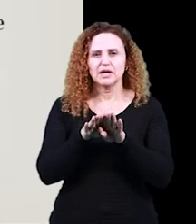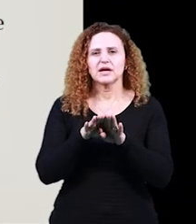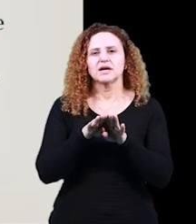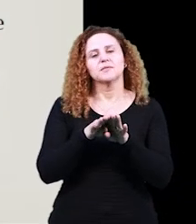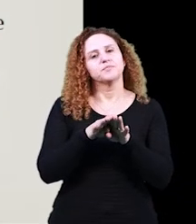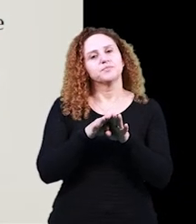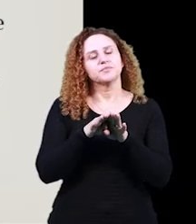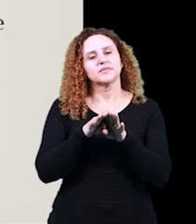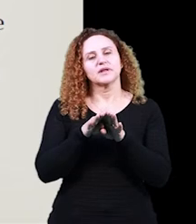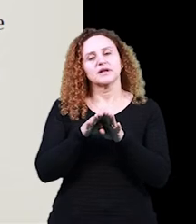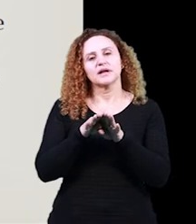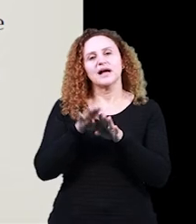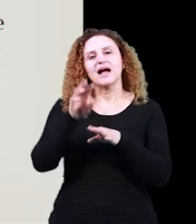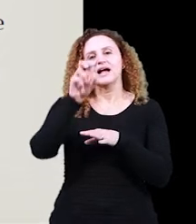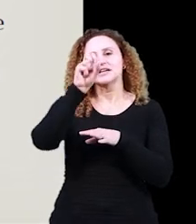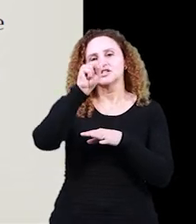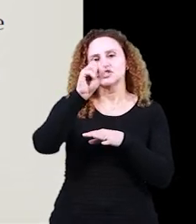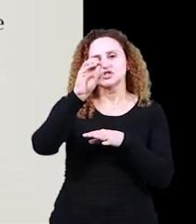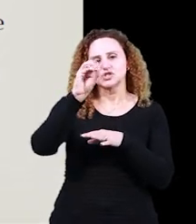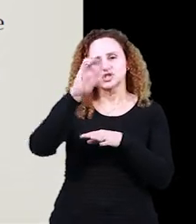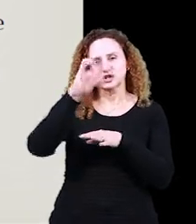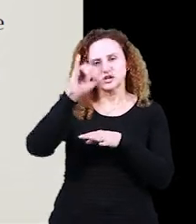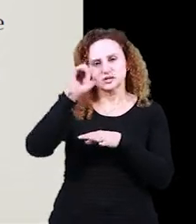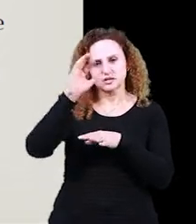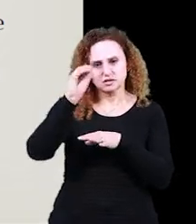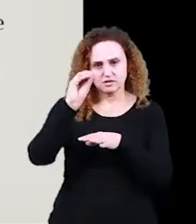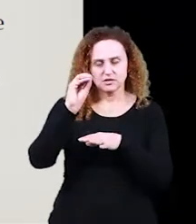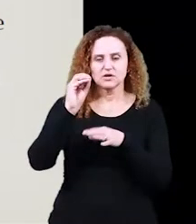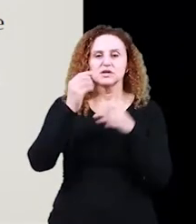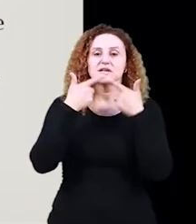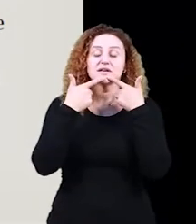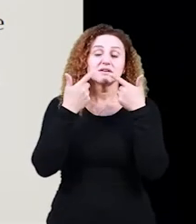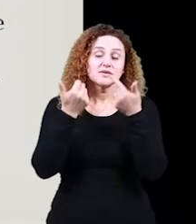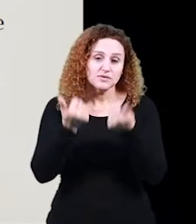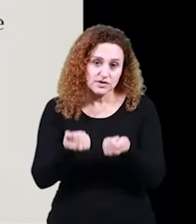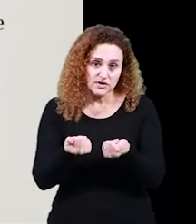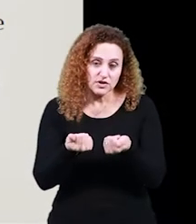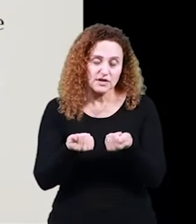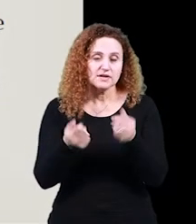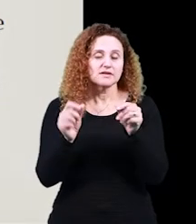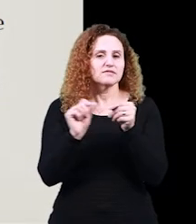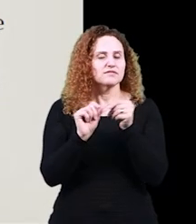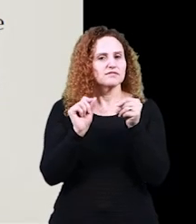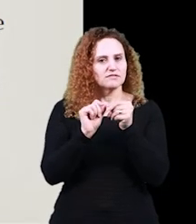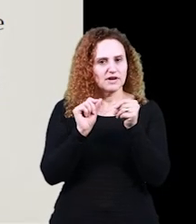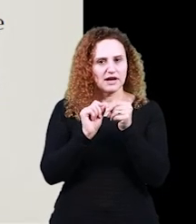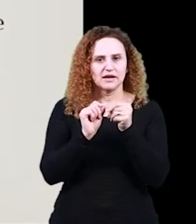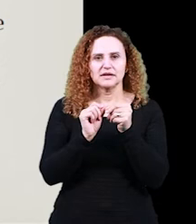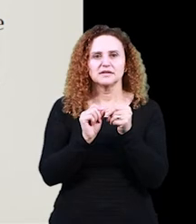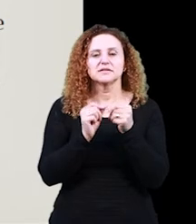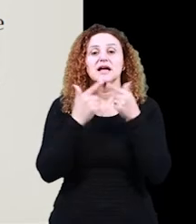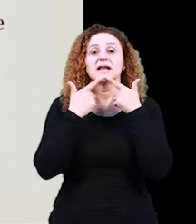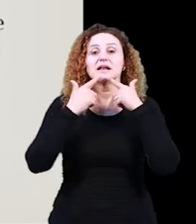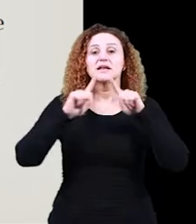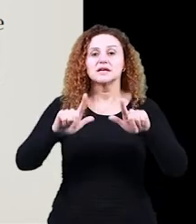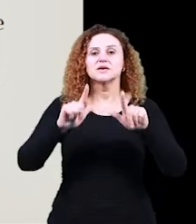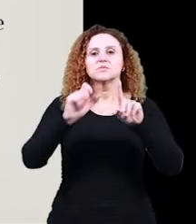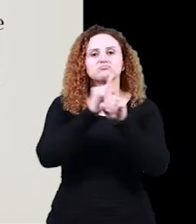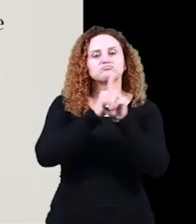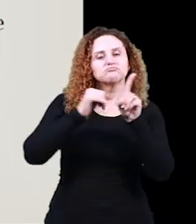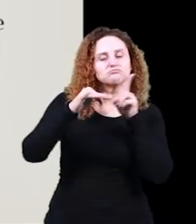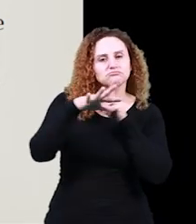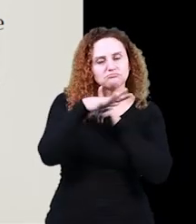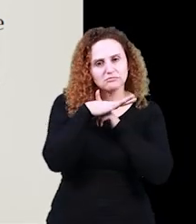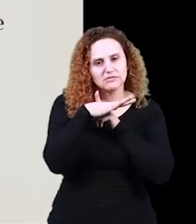variacionista. Ocupa-se da relação entre língua e sociedade. Por considerar a linguagem um fenômeno social,